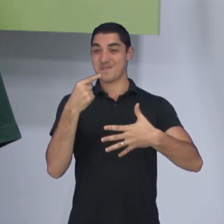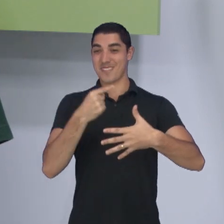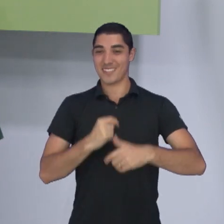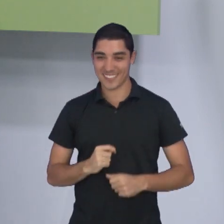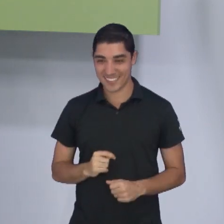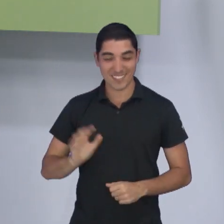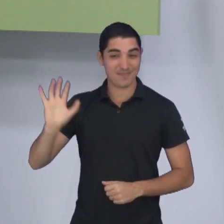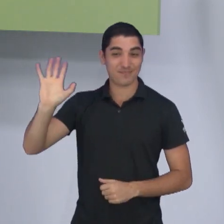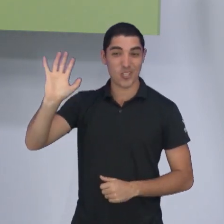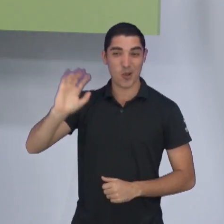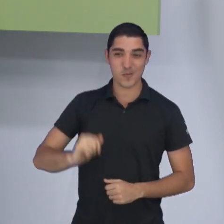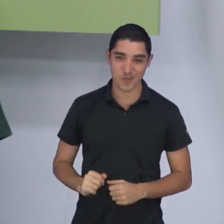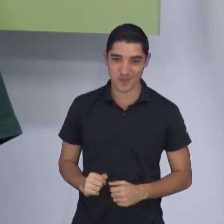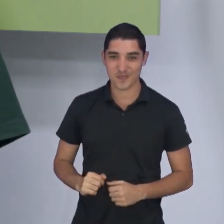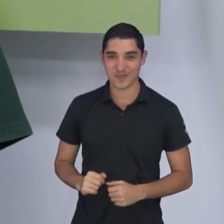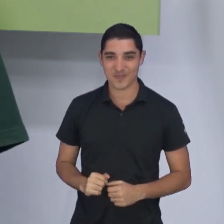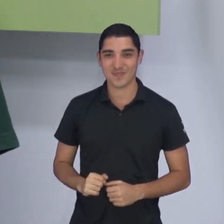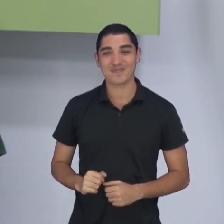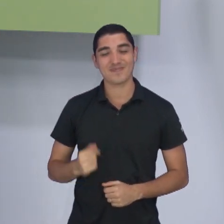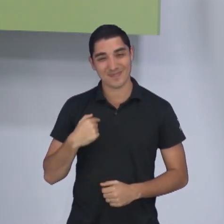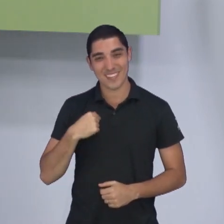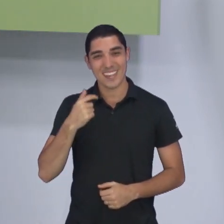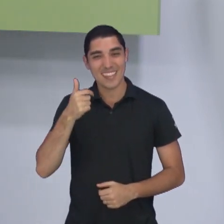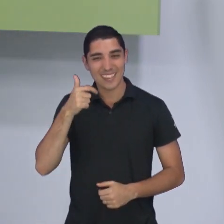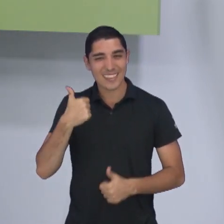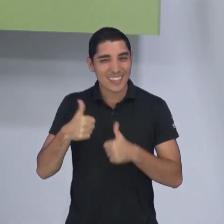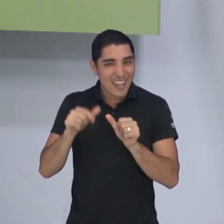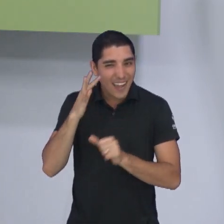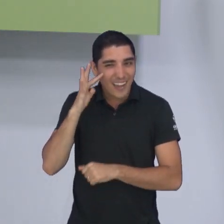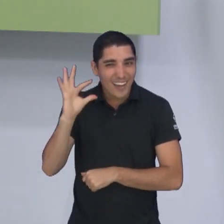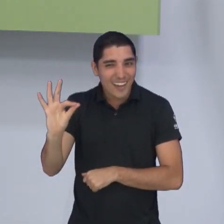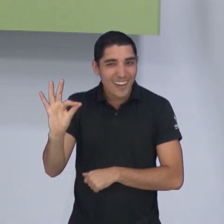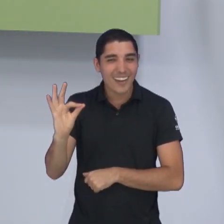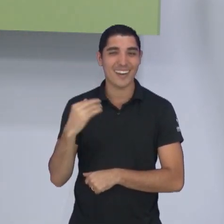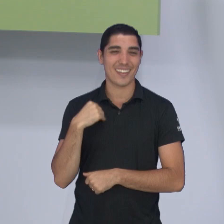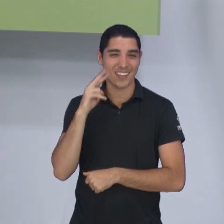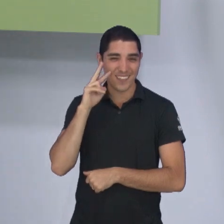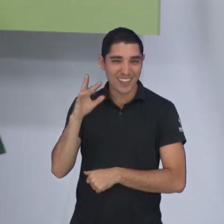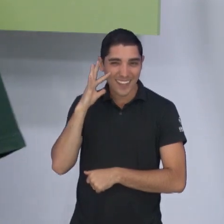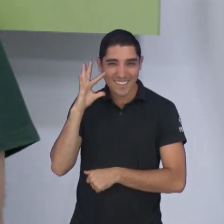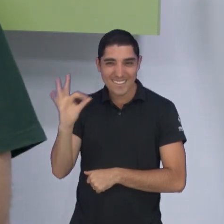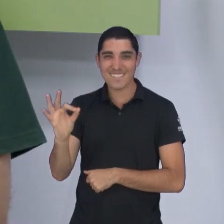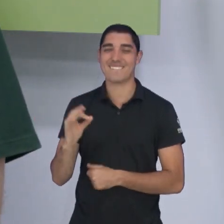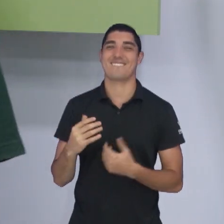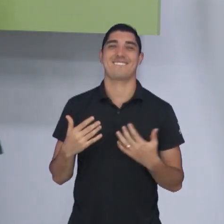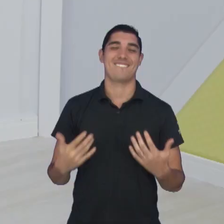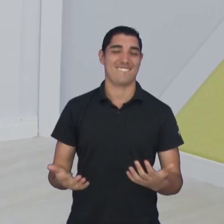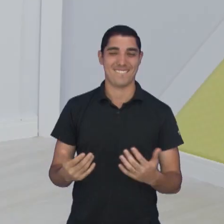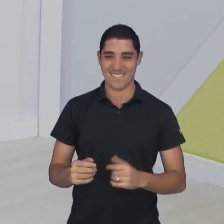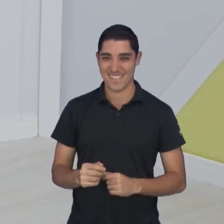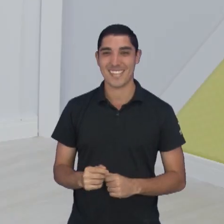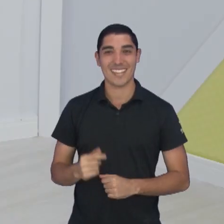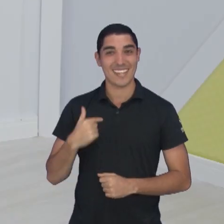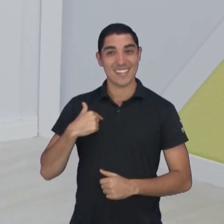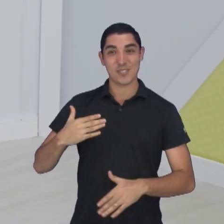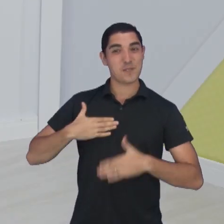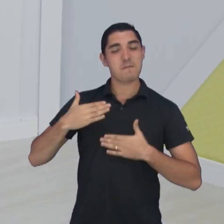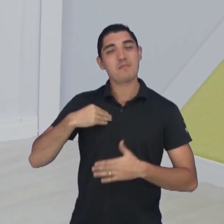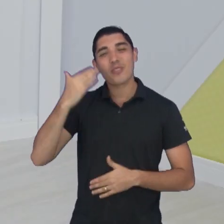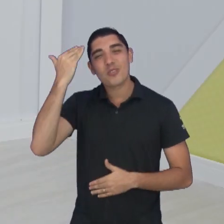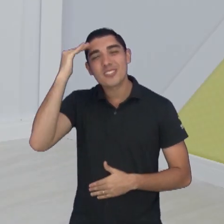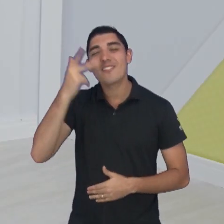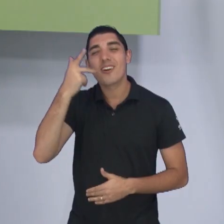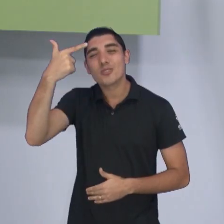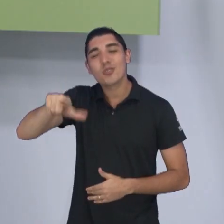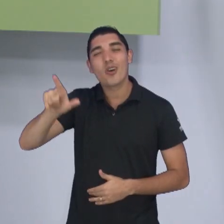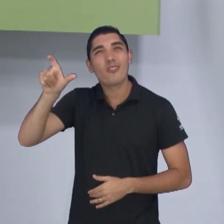É, tem nada a com isso. líder. Bem que eu estava olhando, o Piteco estava olhando ali para mim, atrás, assim, da câmera. Eu fui pego. Ô, Ricardo, eu não entendi o que você